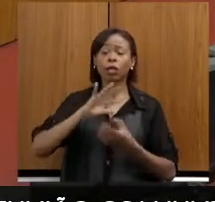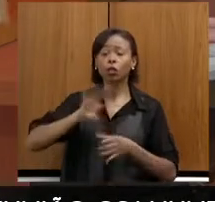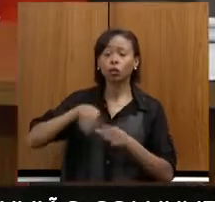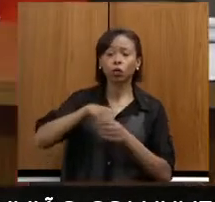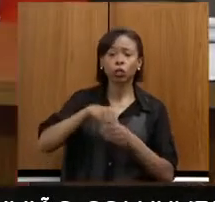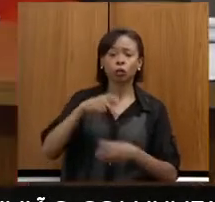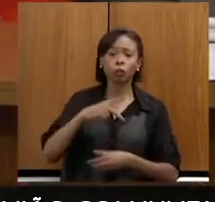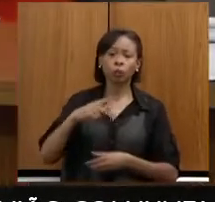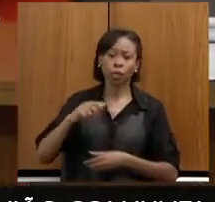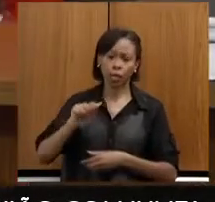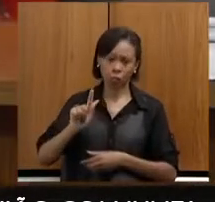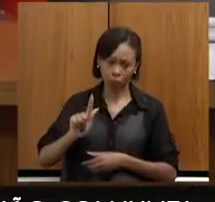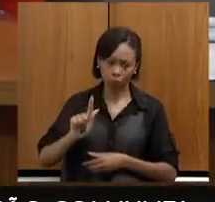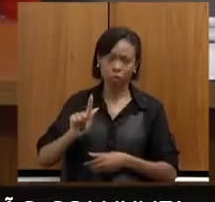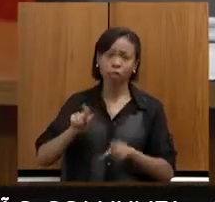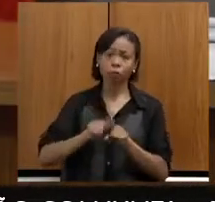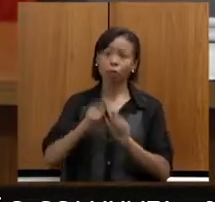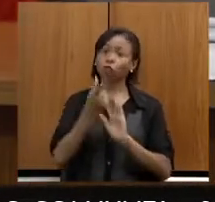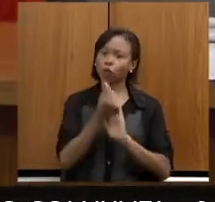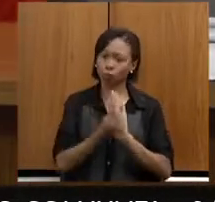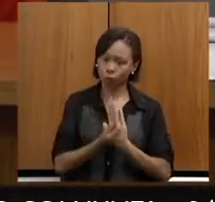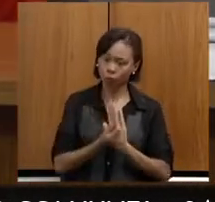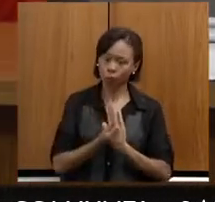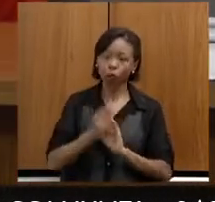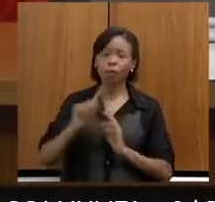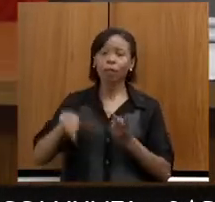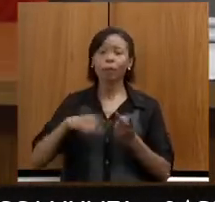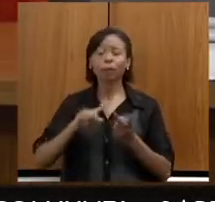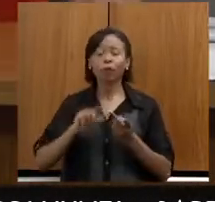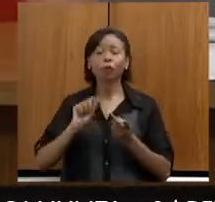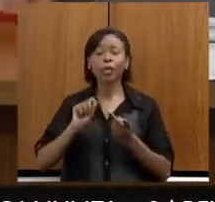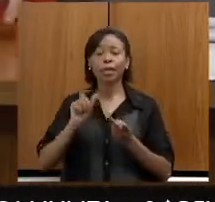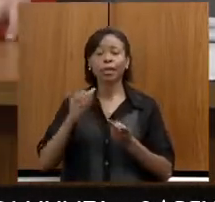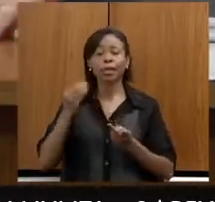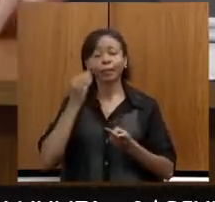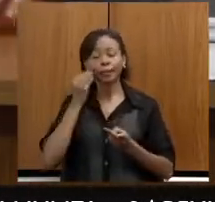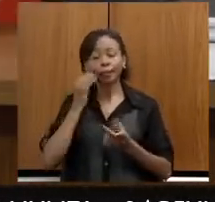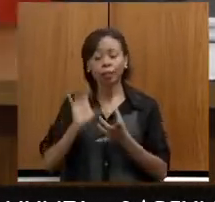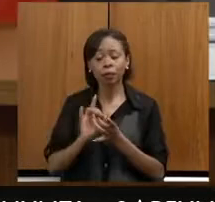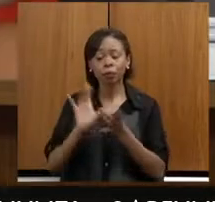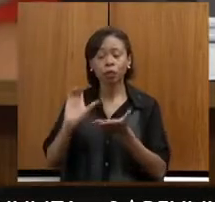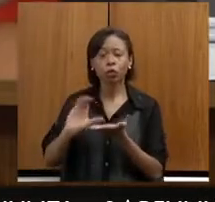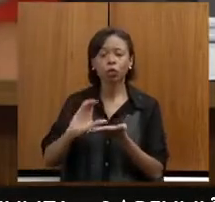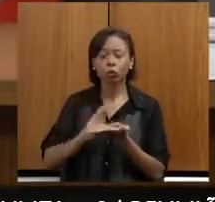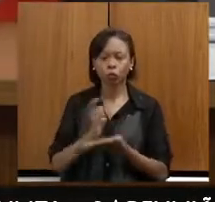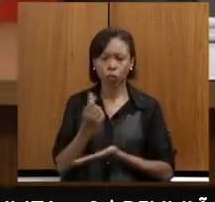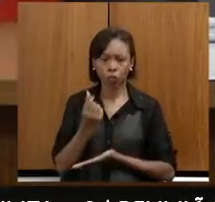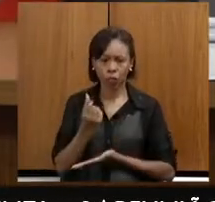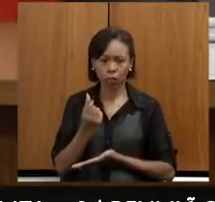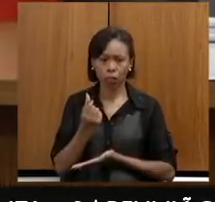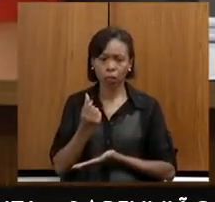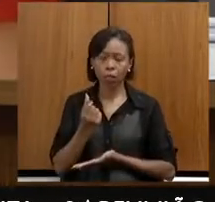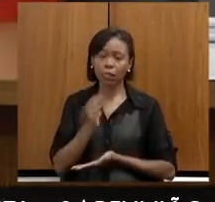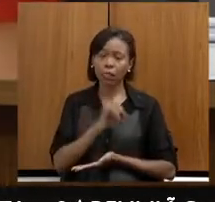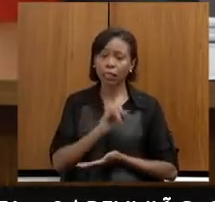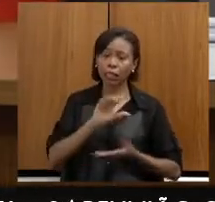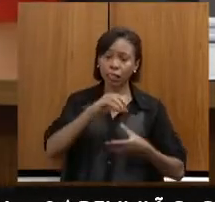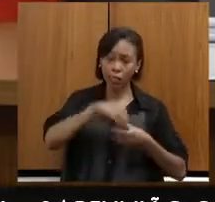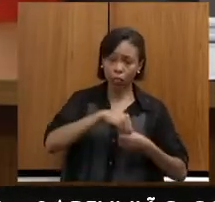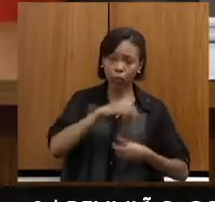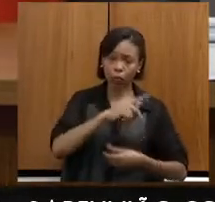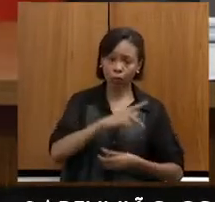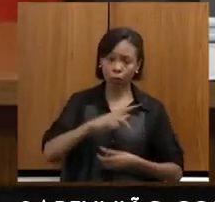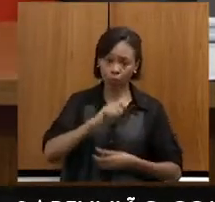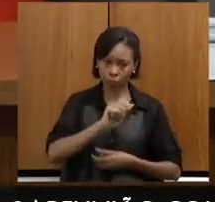e no orçamento. E, segundo, conseguir uma disponibilização financeira. Mas aí, tendo no PPAG essa